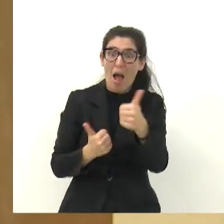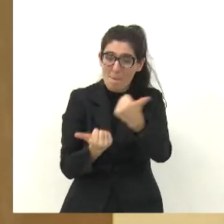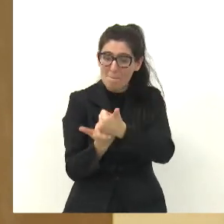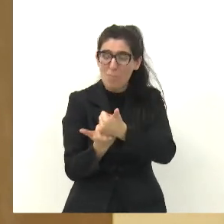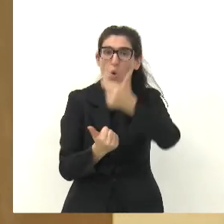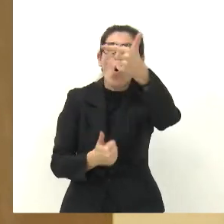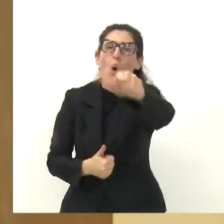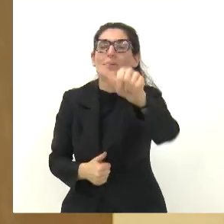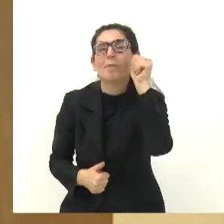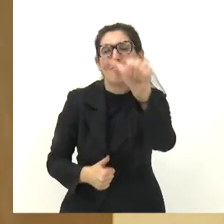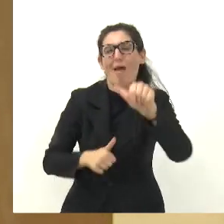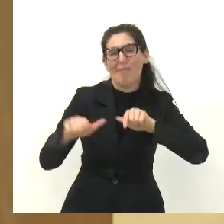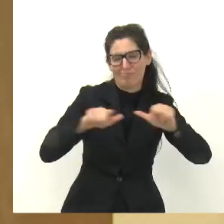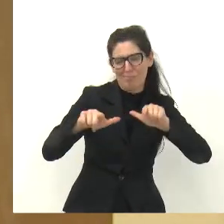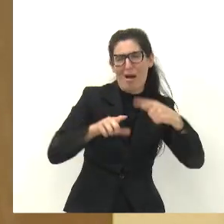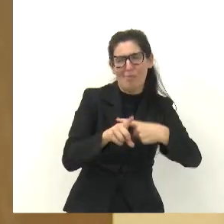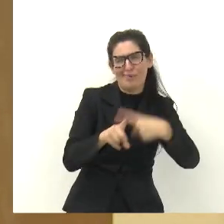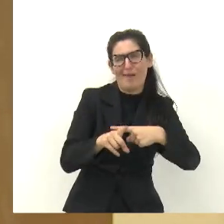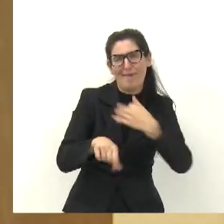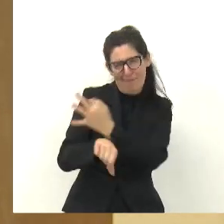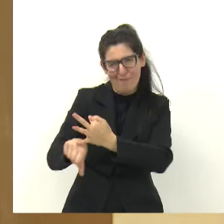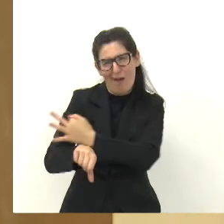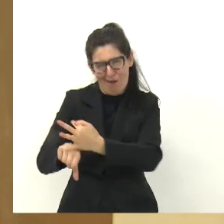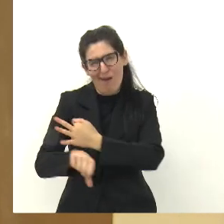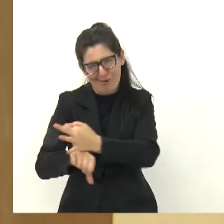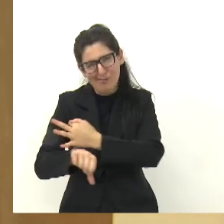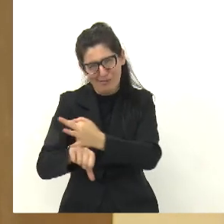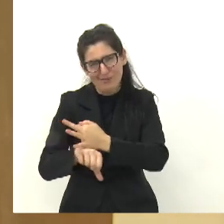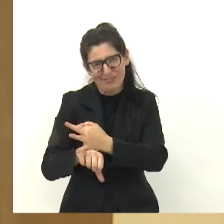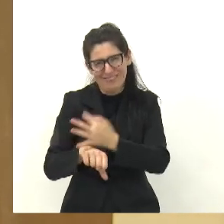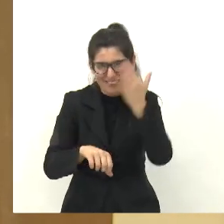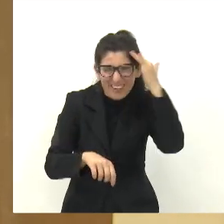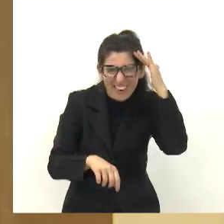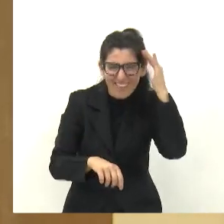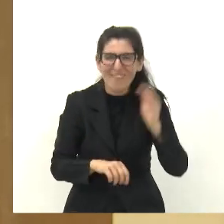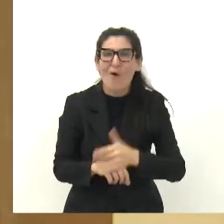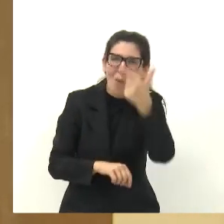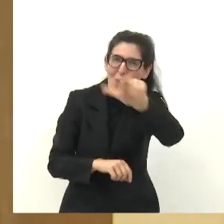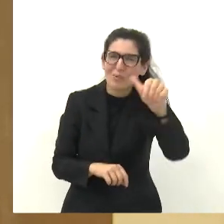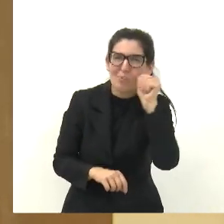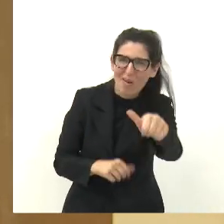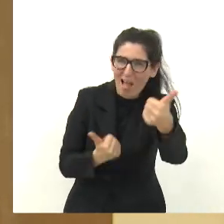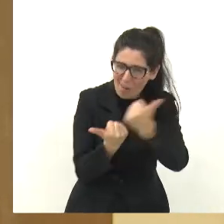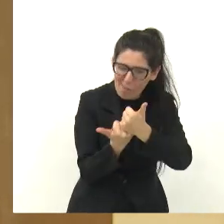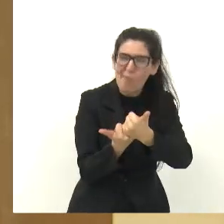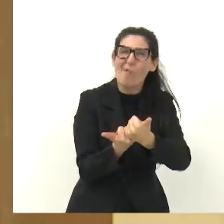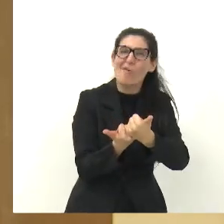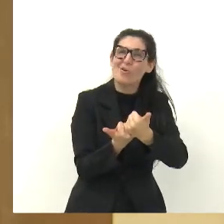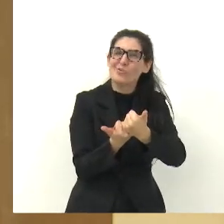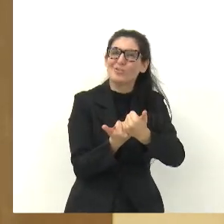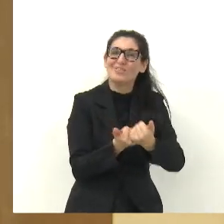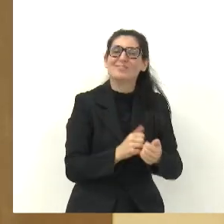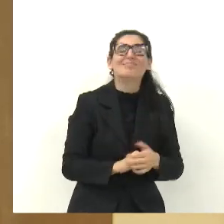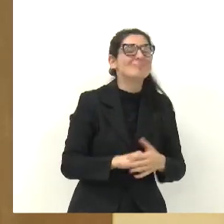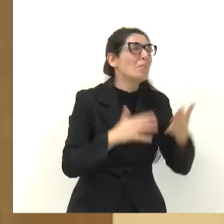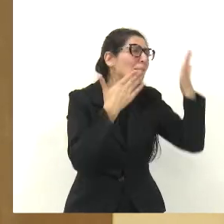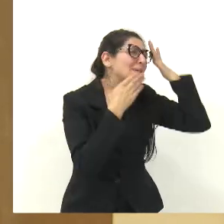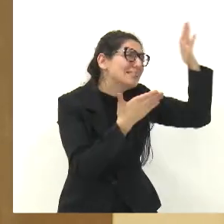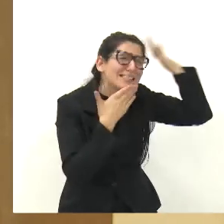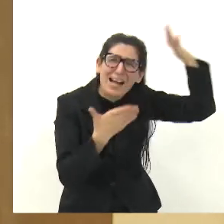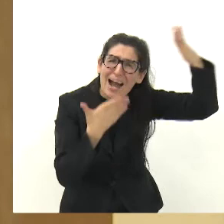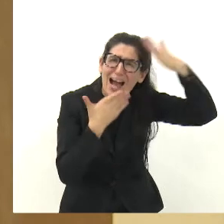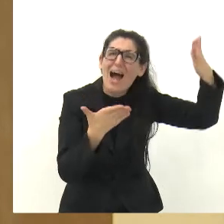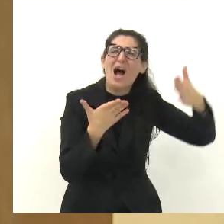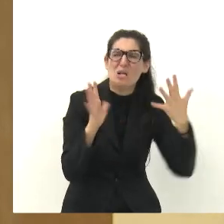aqui, que fique gravado, se alguém conhecesse a Juliana, que está no lugar da Andréia, quero, do fundo do meu coração, te agradecer muito, porque você